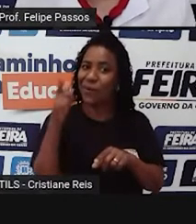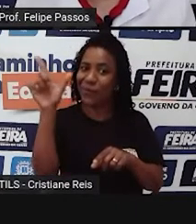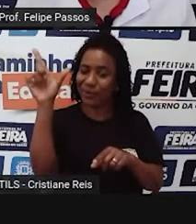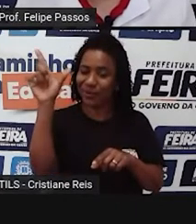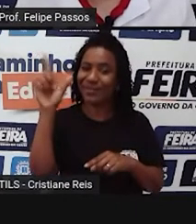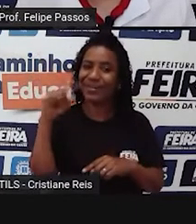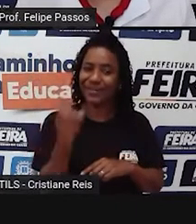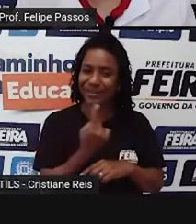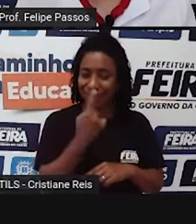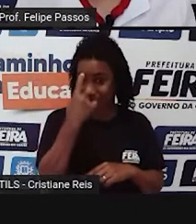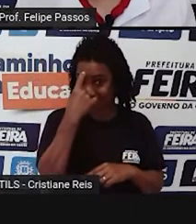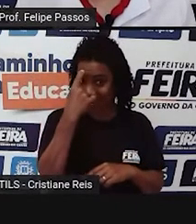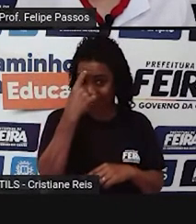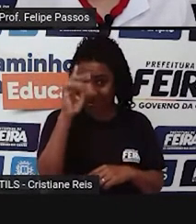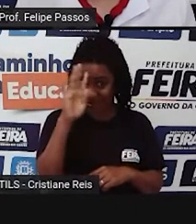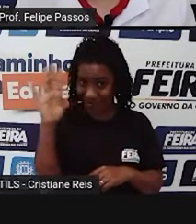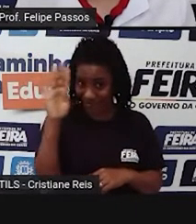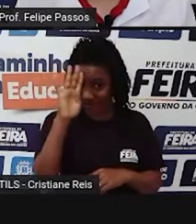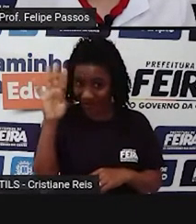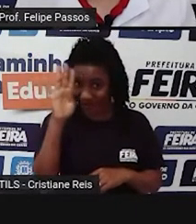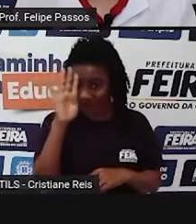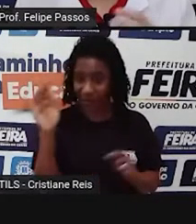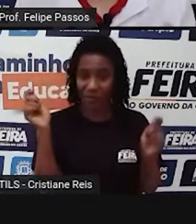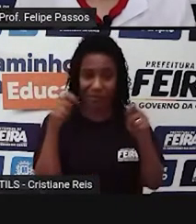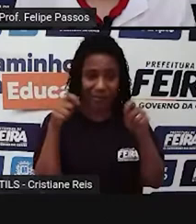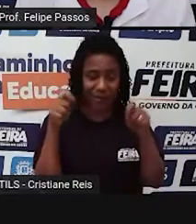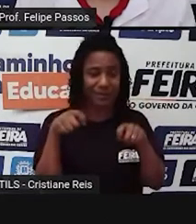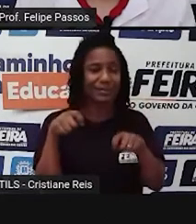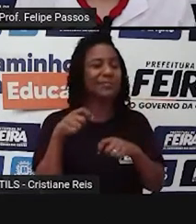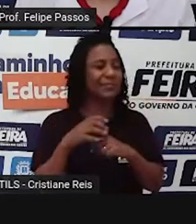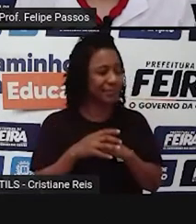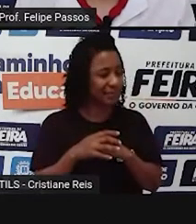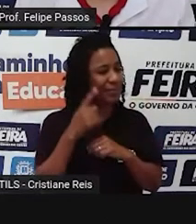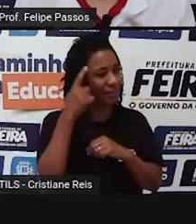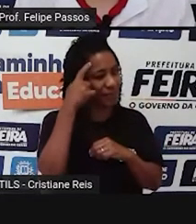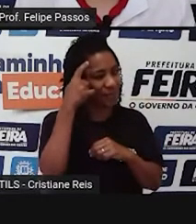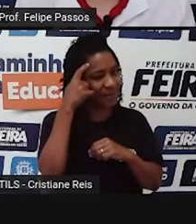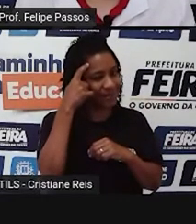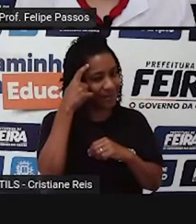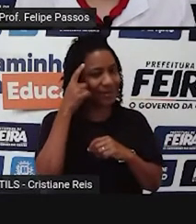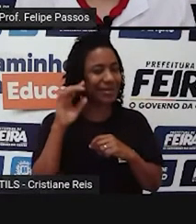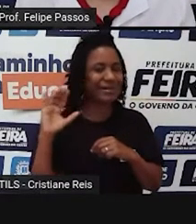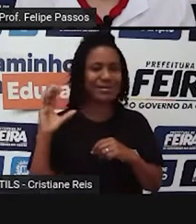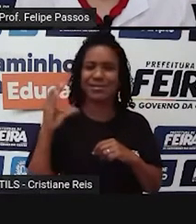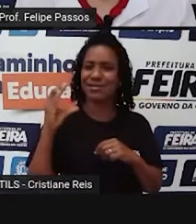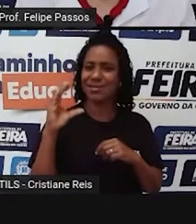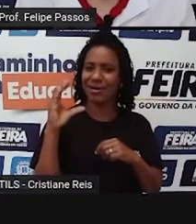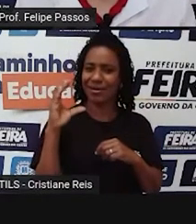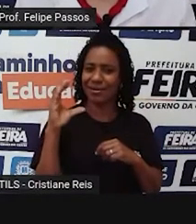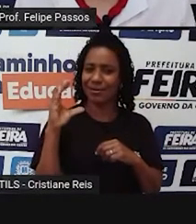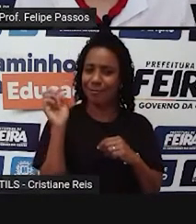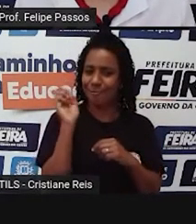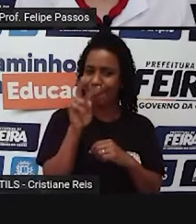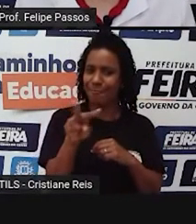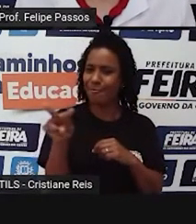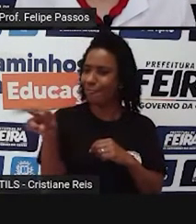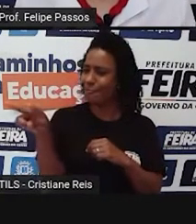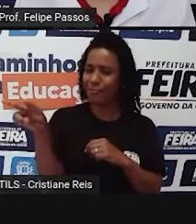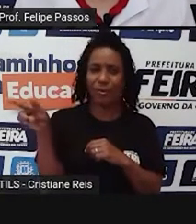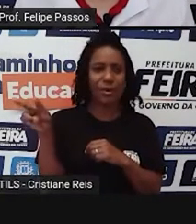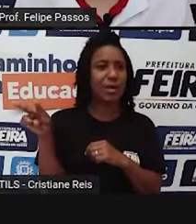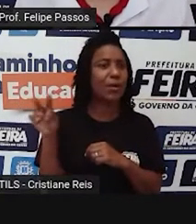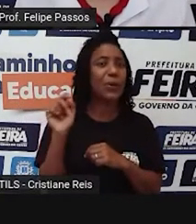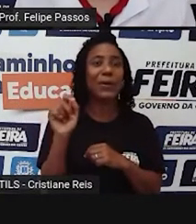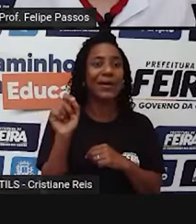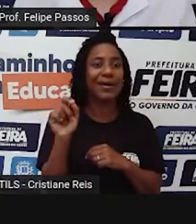pode ir treinando nosso olho, nosso olhar científico sobre a natureza. Os fungos, as